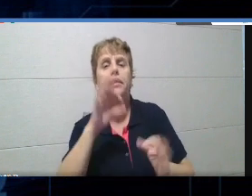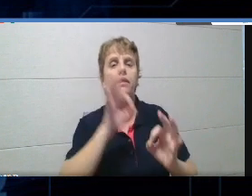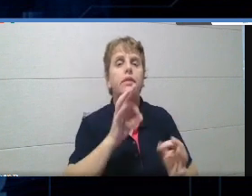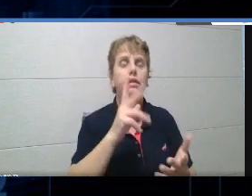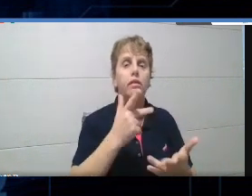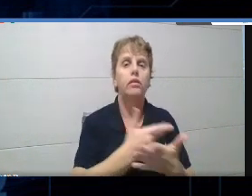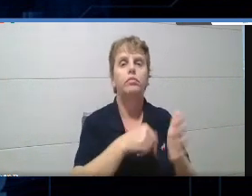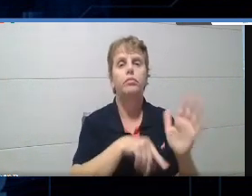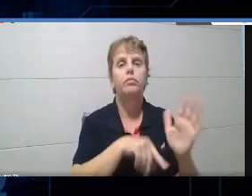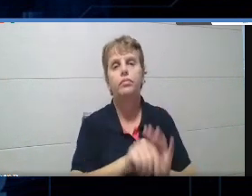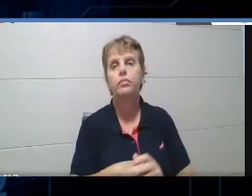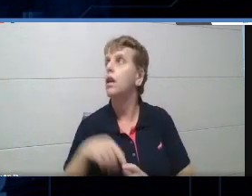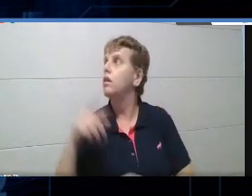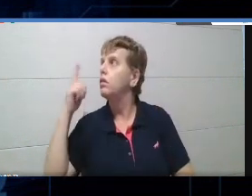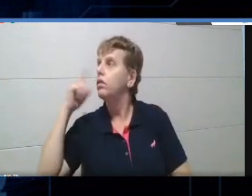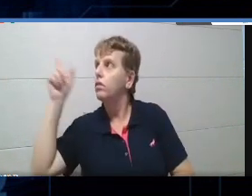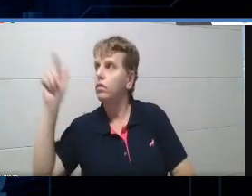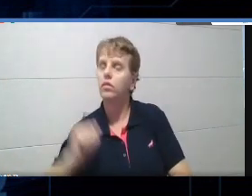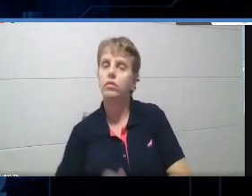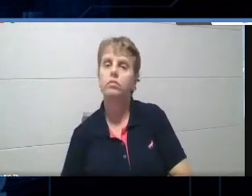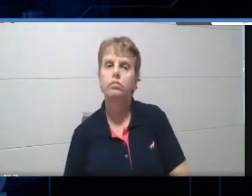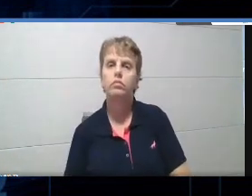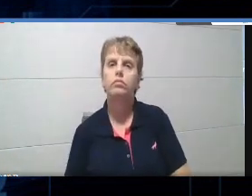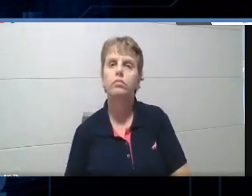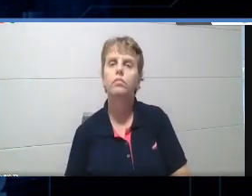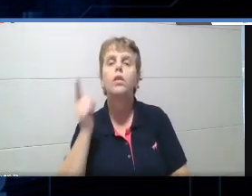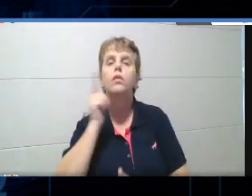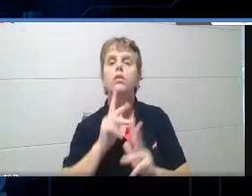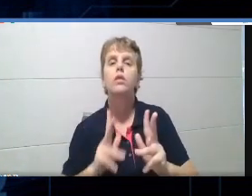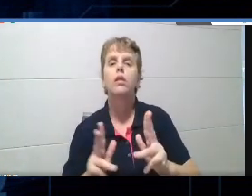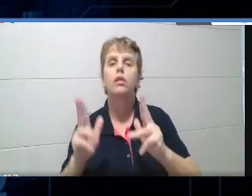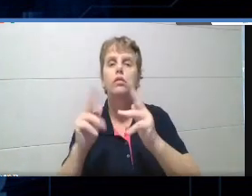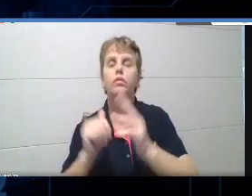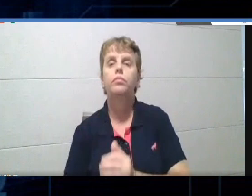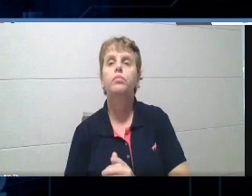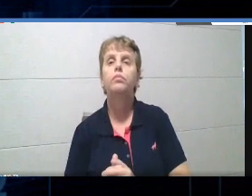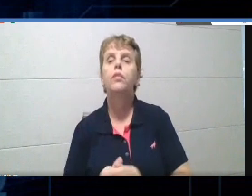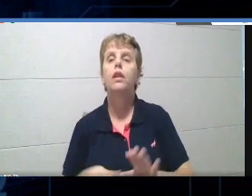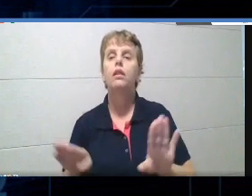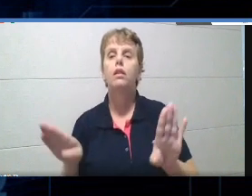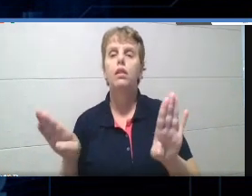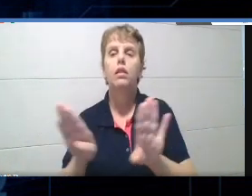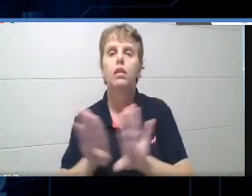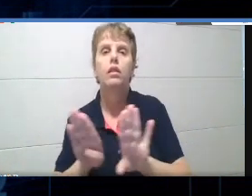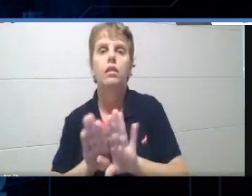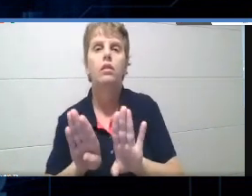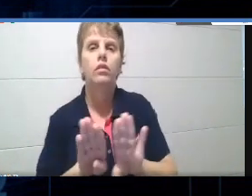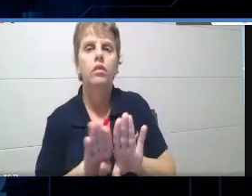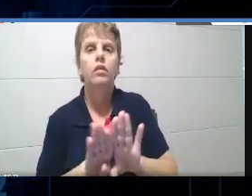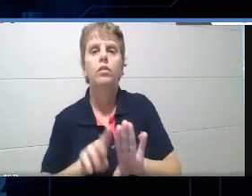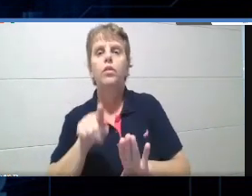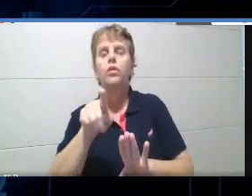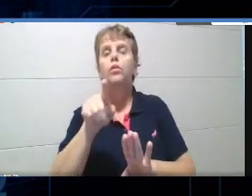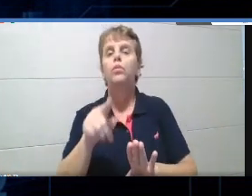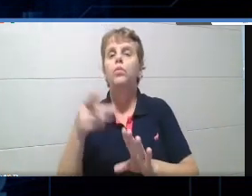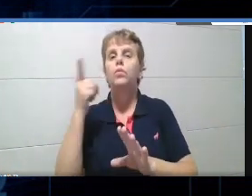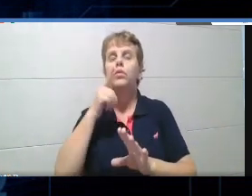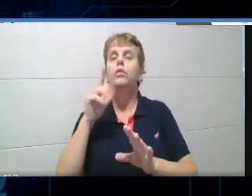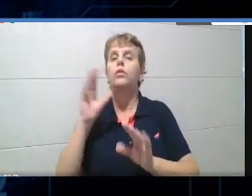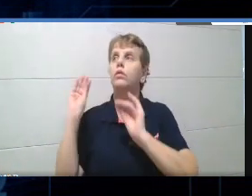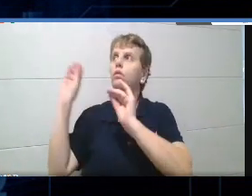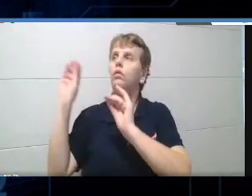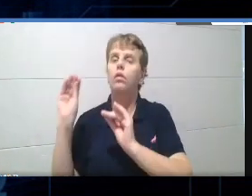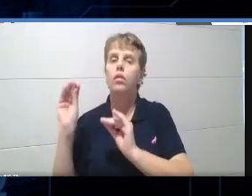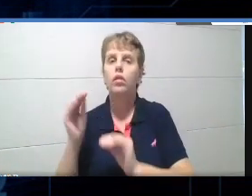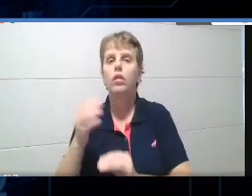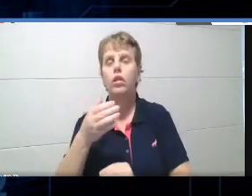Então, aqui são as opções para editar. Você pode estar colocando uma mídia, tá? Um áudio seu, se você quiser, uma